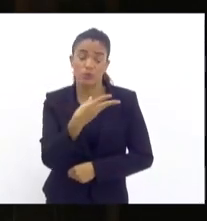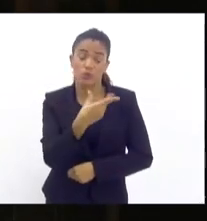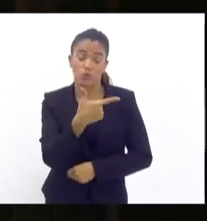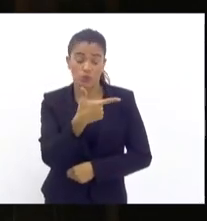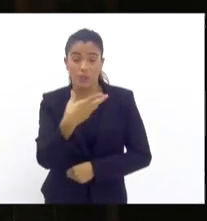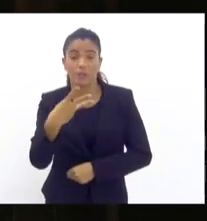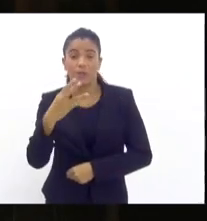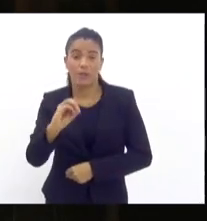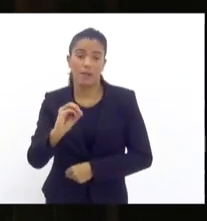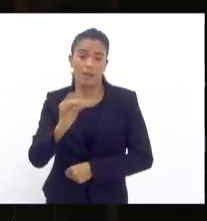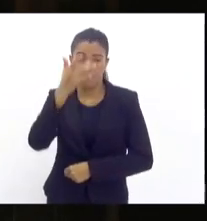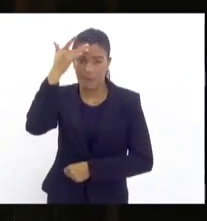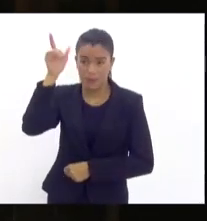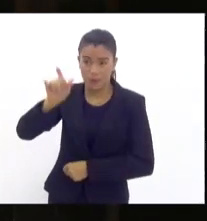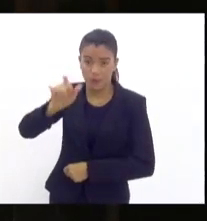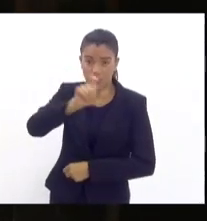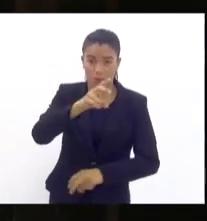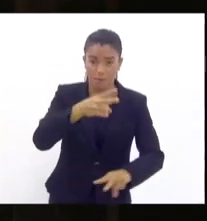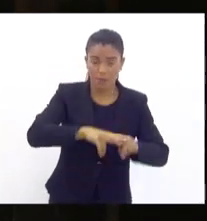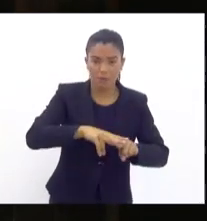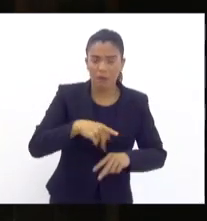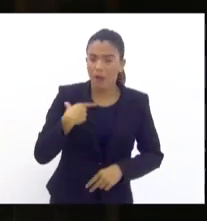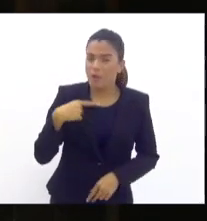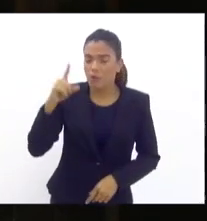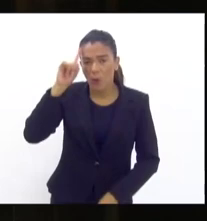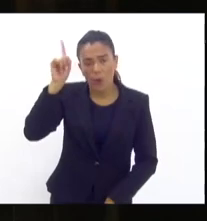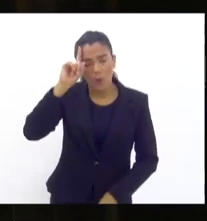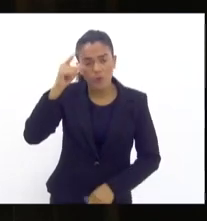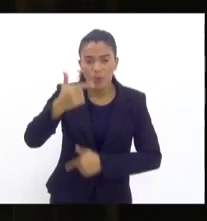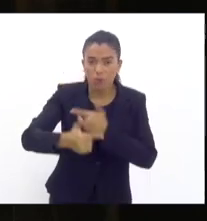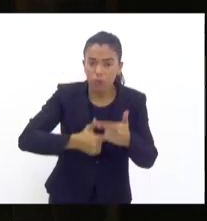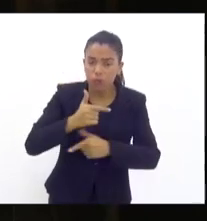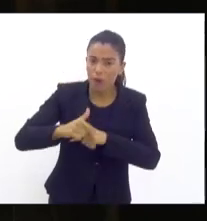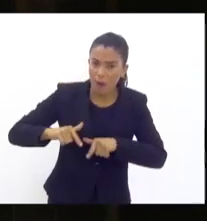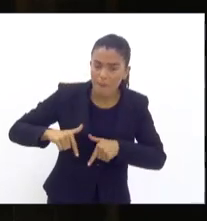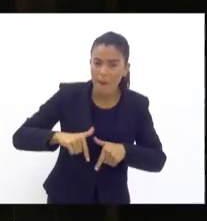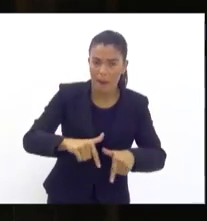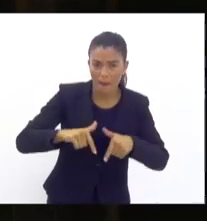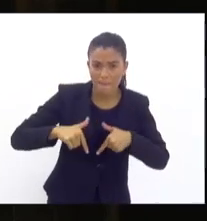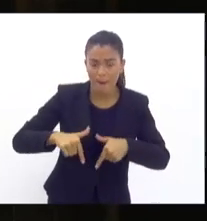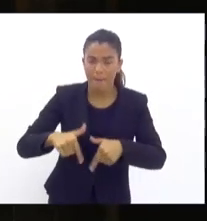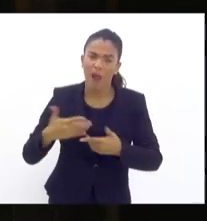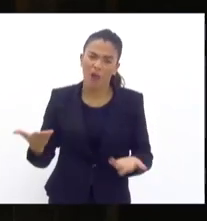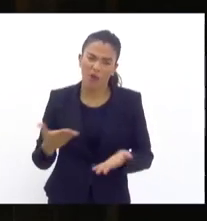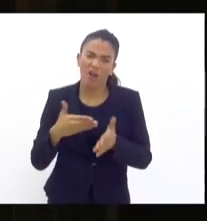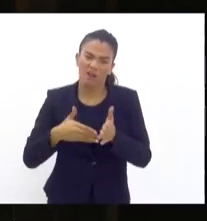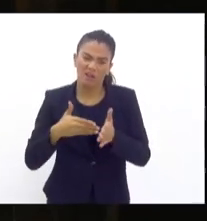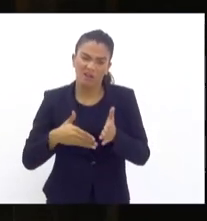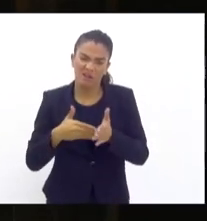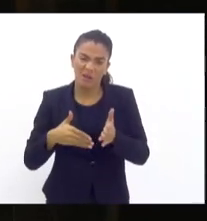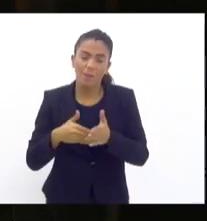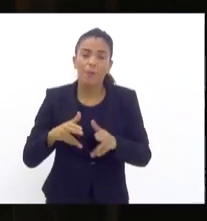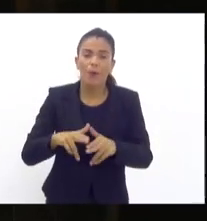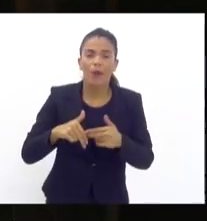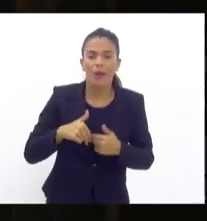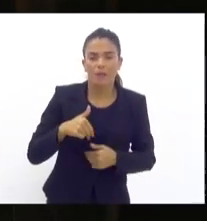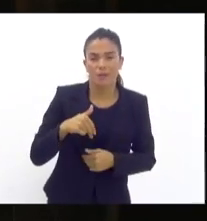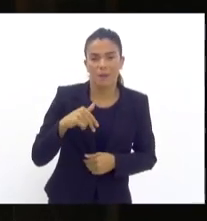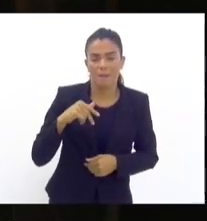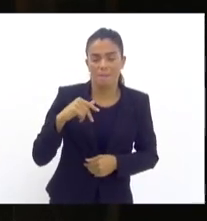É um batalhão que faz operações quase que diariamente, agora limitado um pouco pela DPF 635, mas